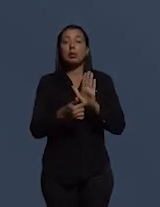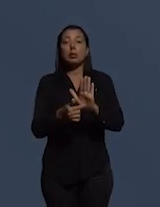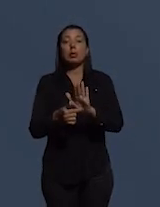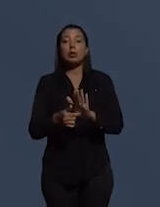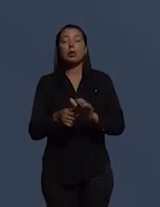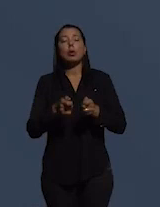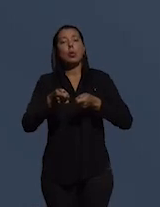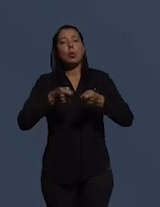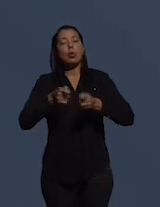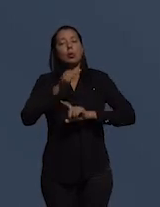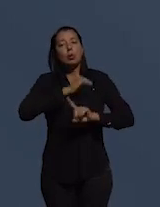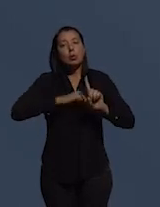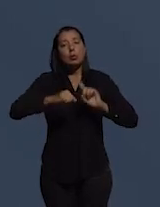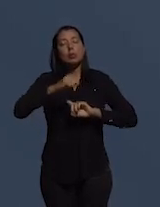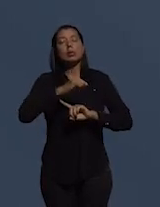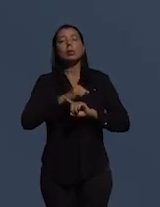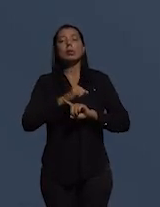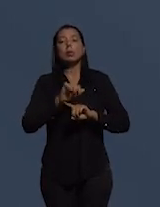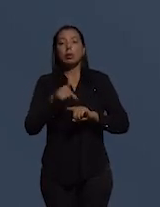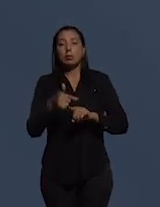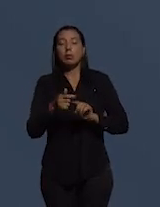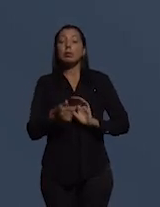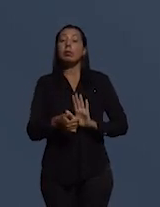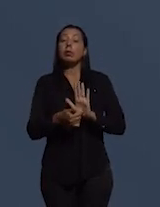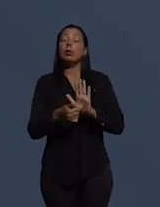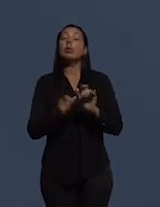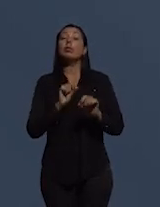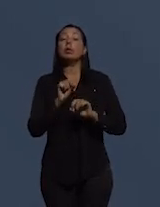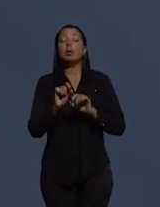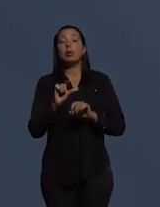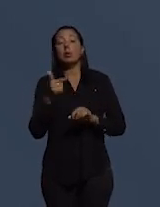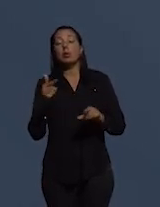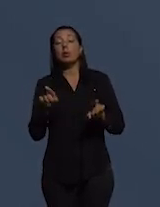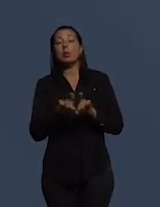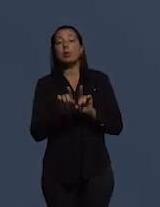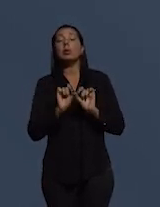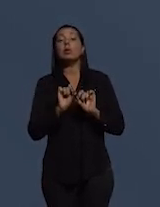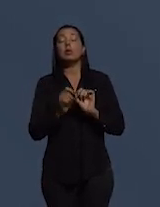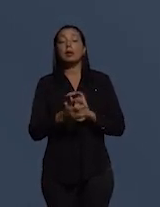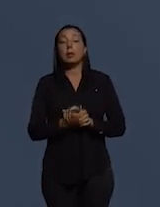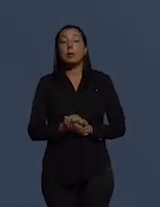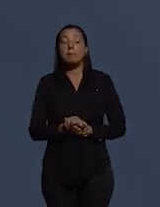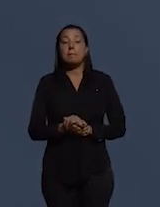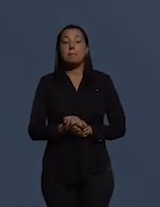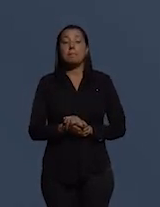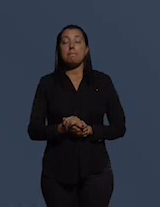controle social, eles revelam, por outro lado, a